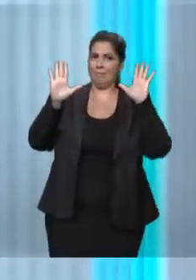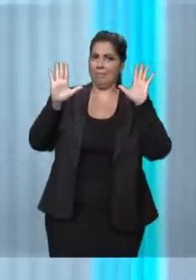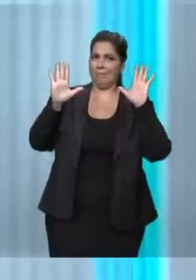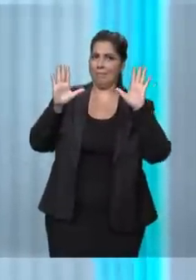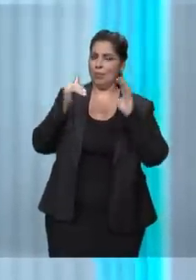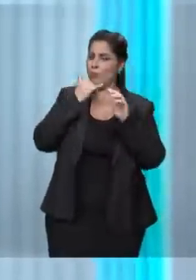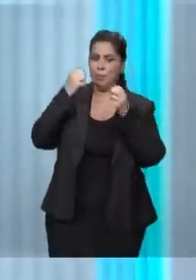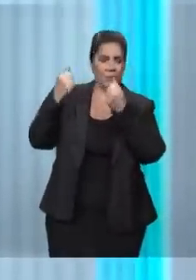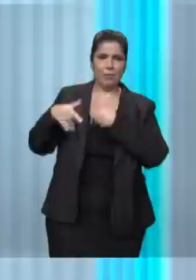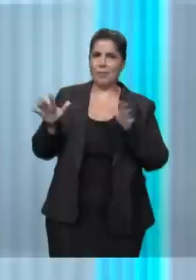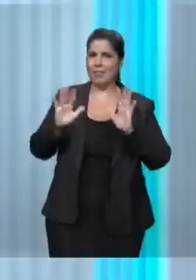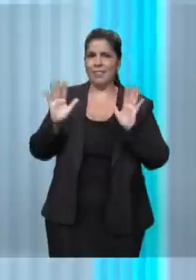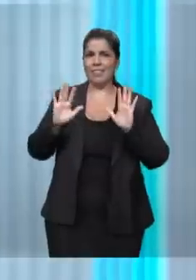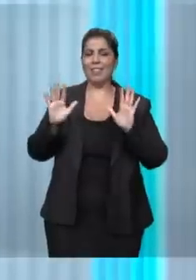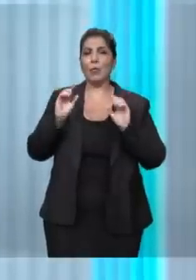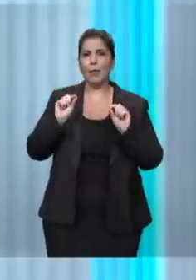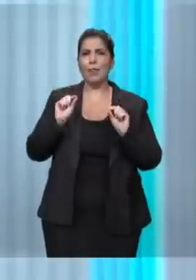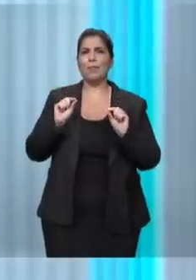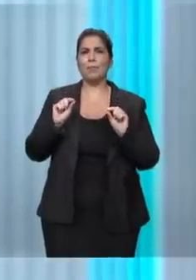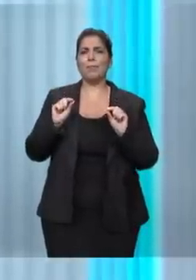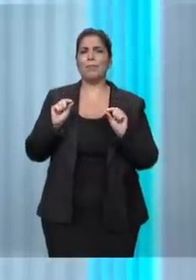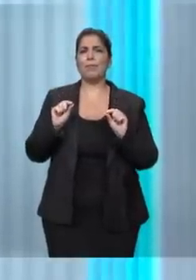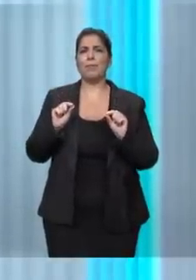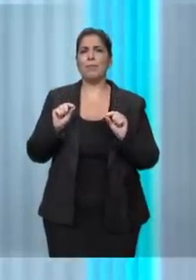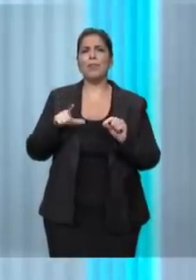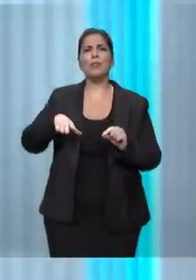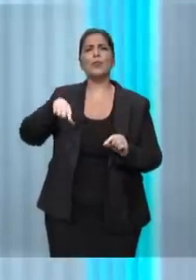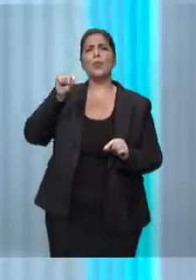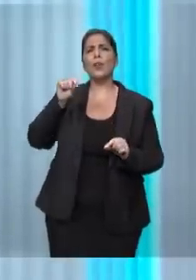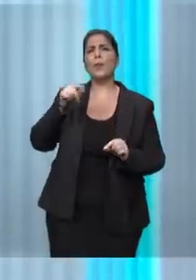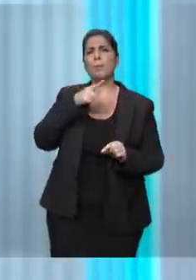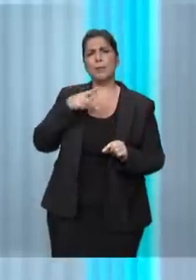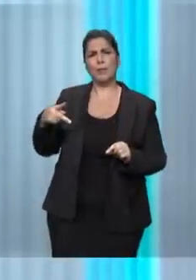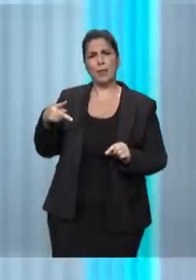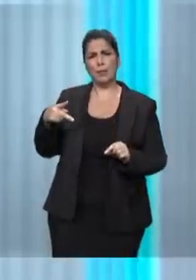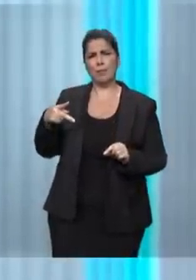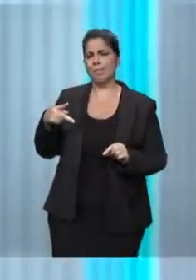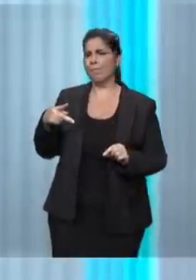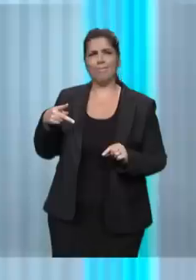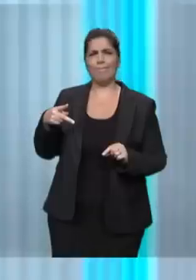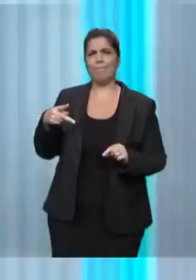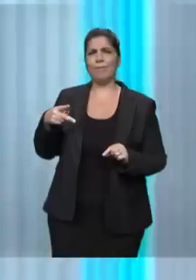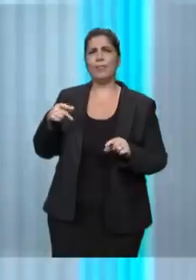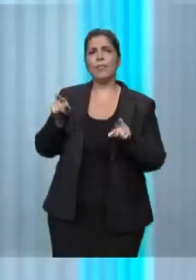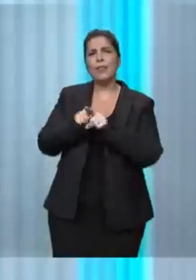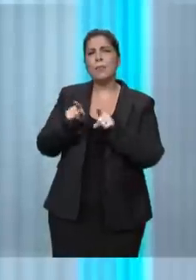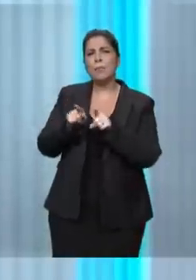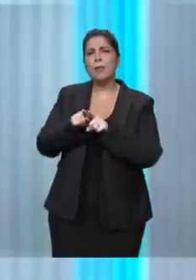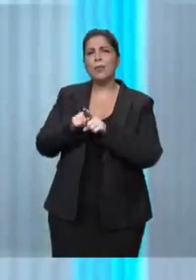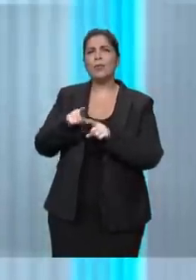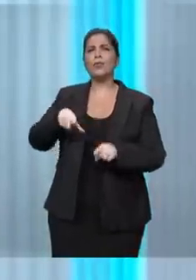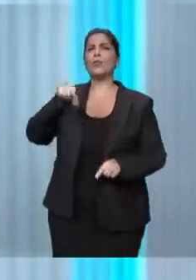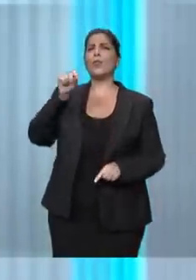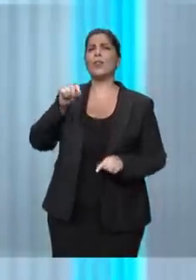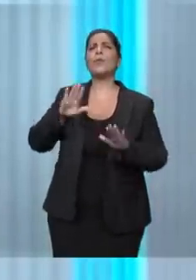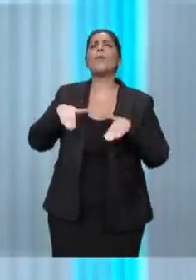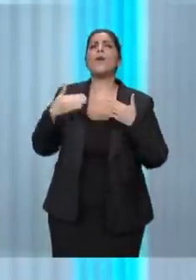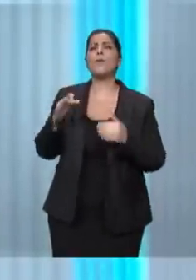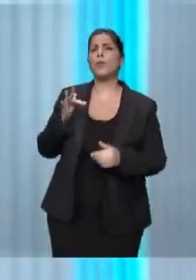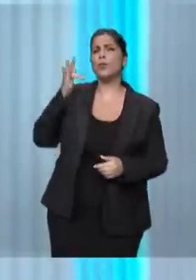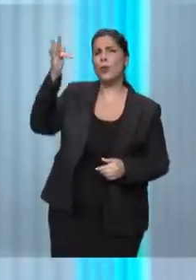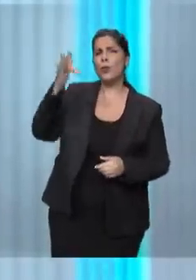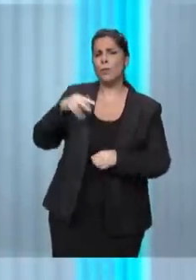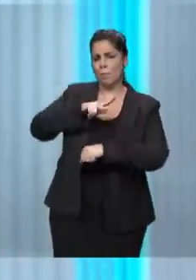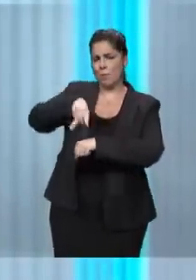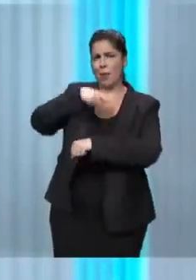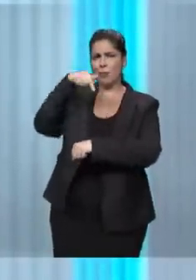mais do que escolher um presidente da República, é escolher o futuro da nossa